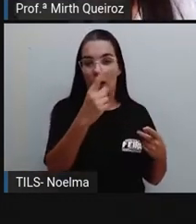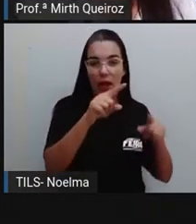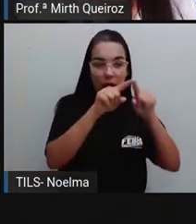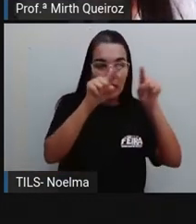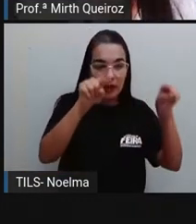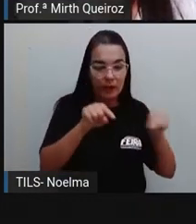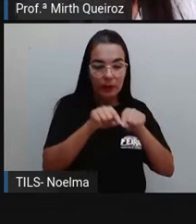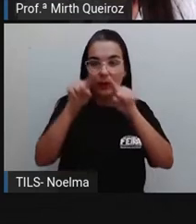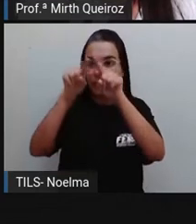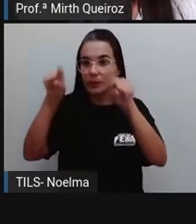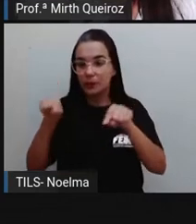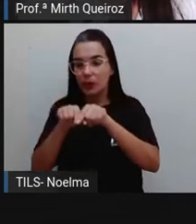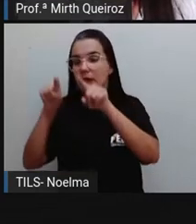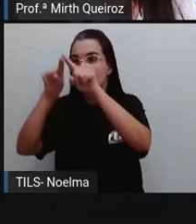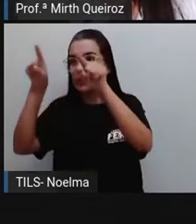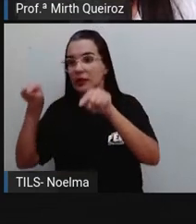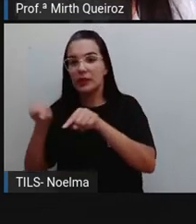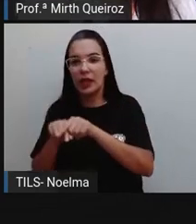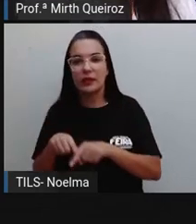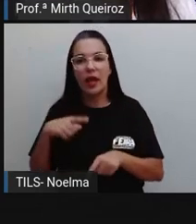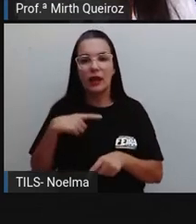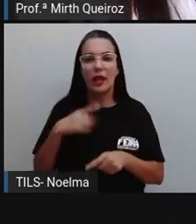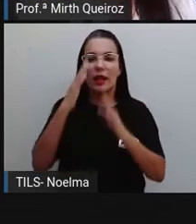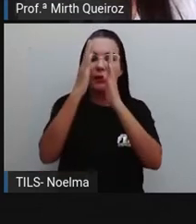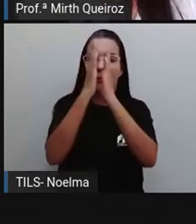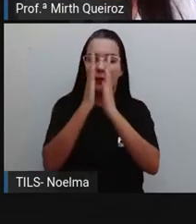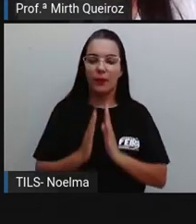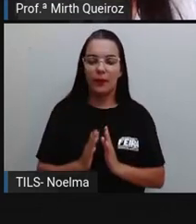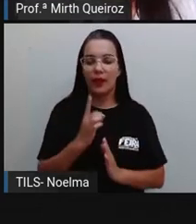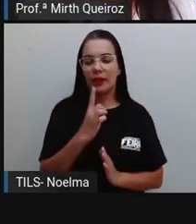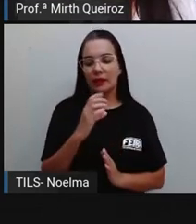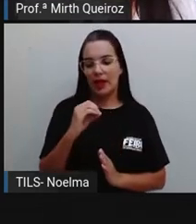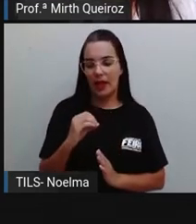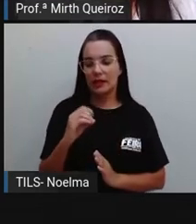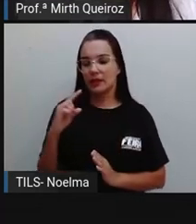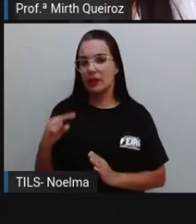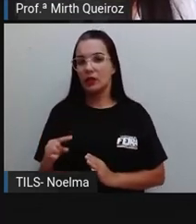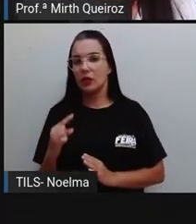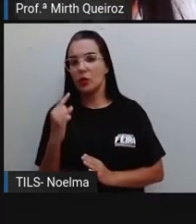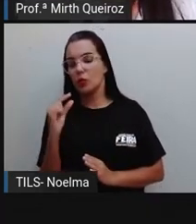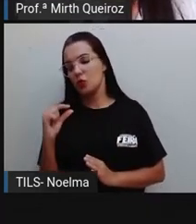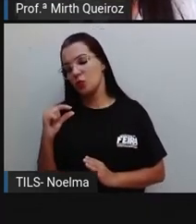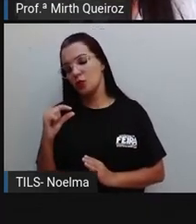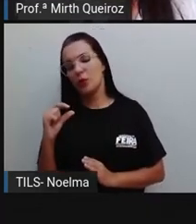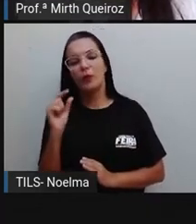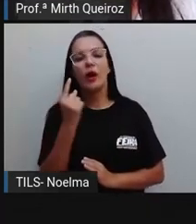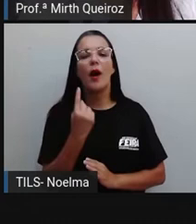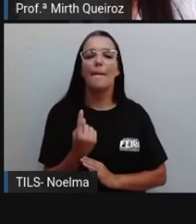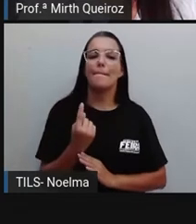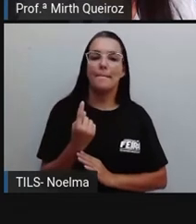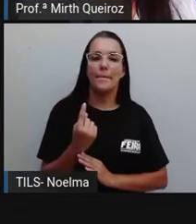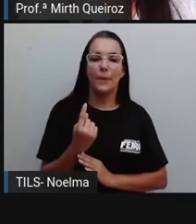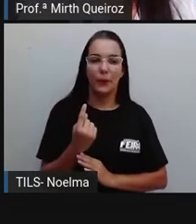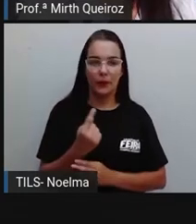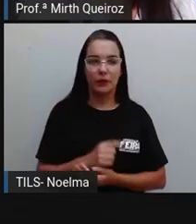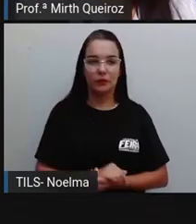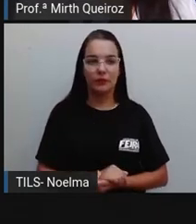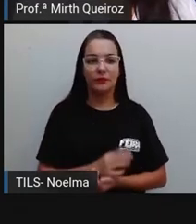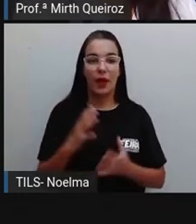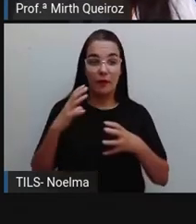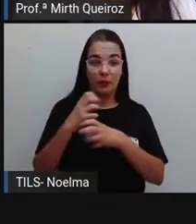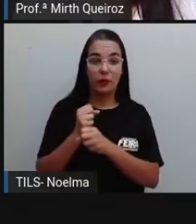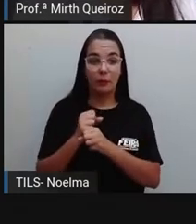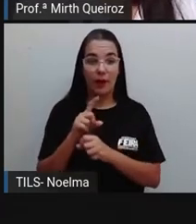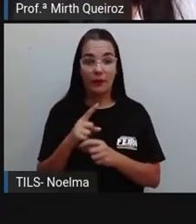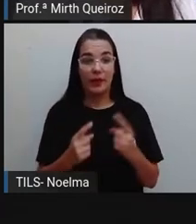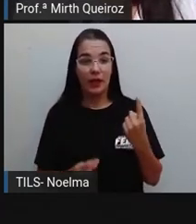temos a barra, que equivale a quê? A dez. É uma dezena. E nós temos aí os cubinhos menores, que equivale a unidade. Então,